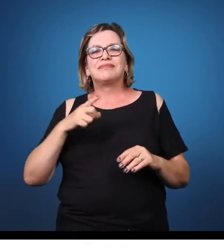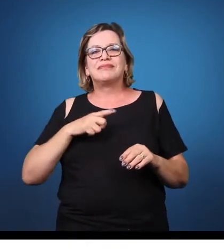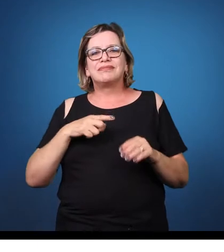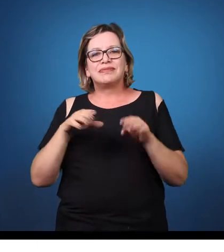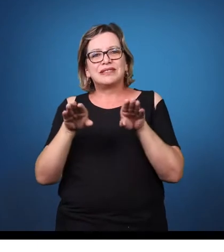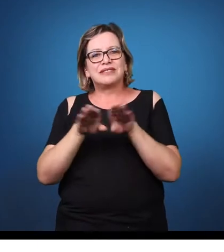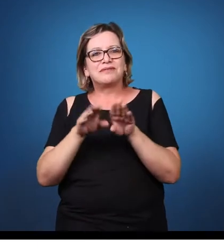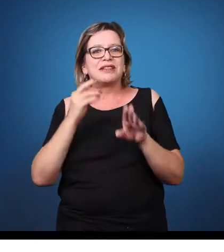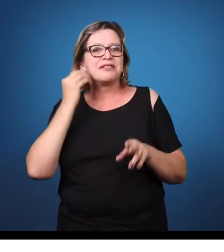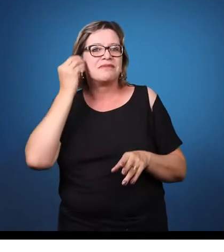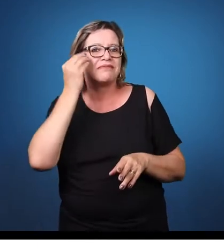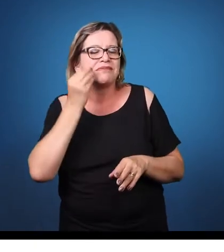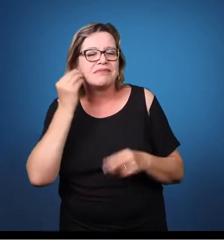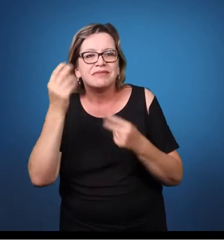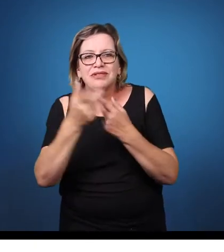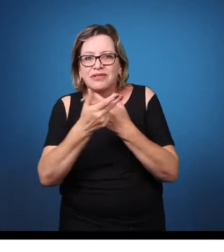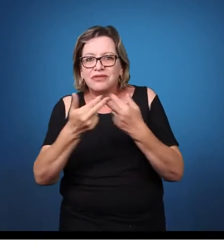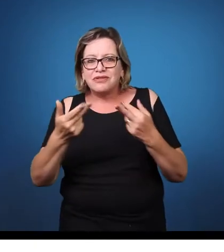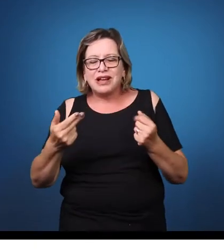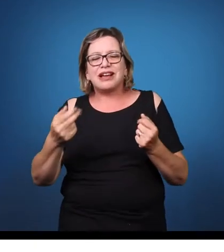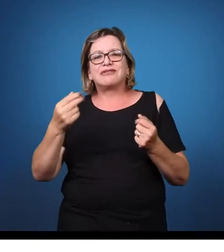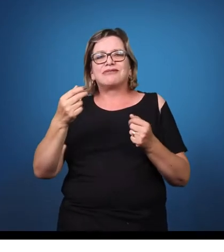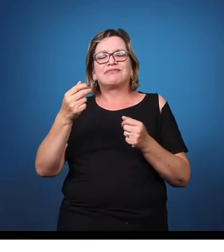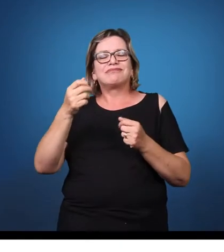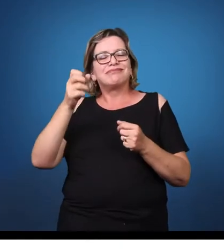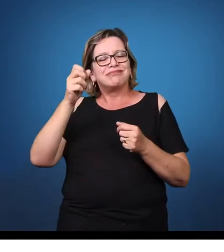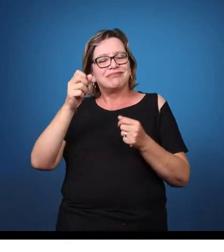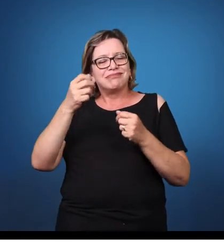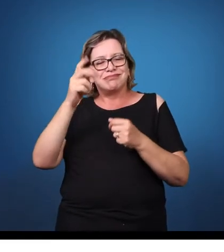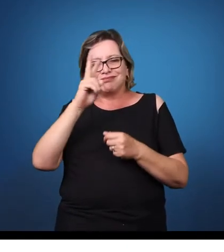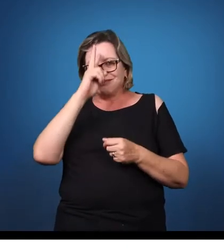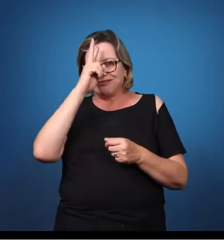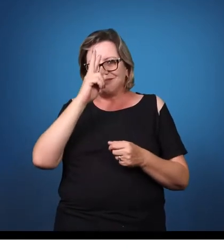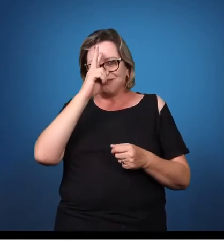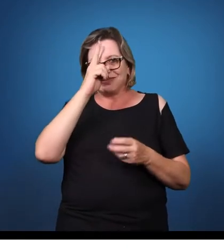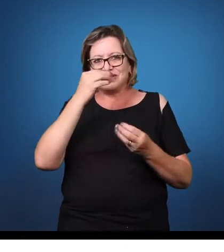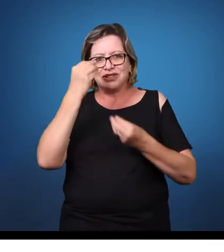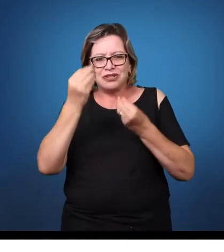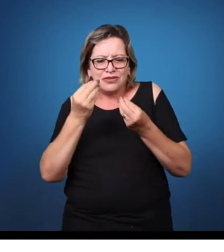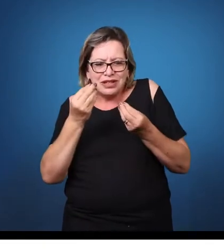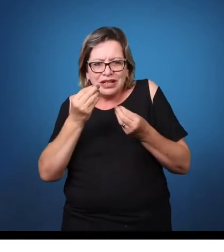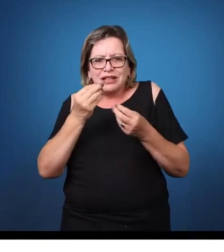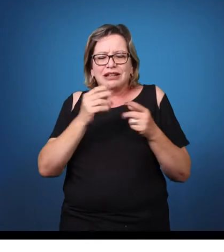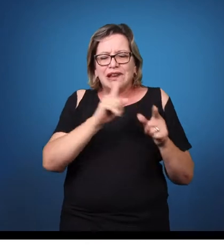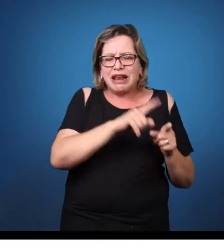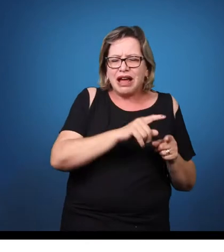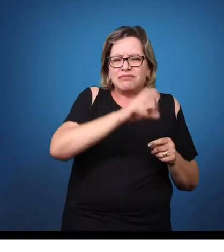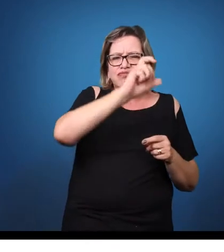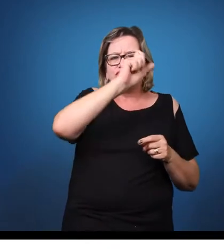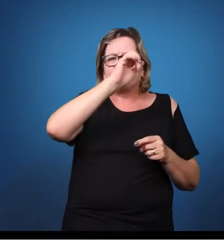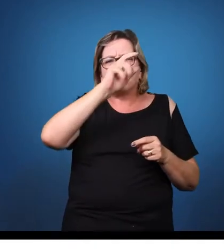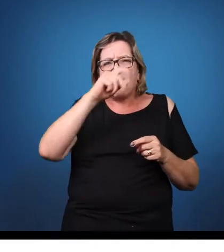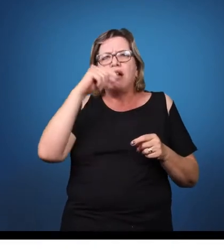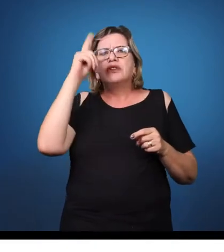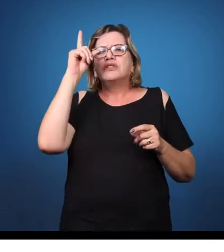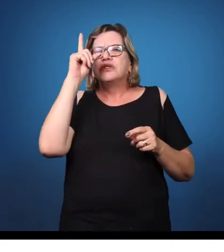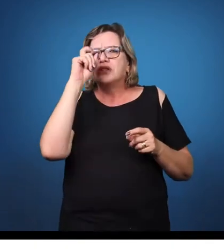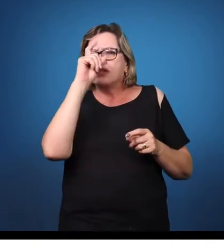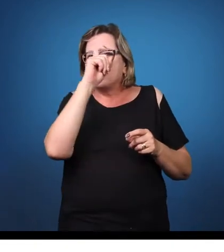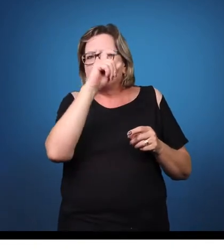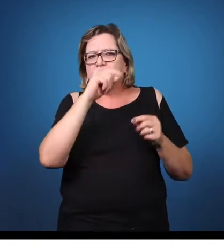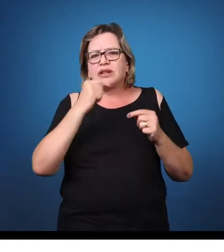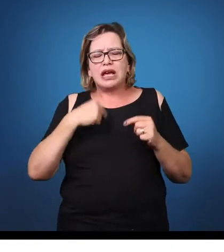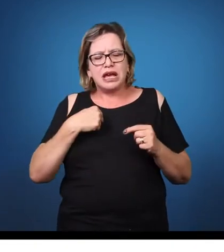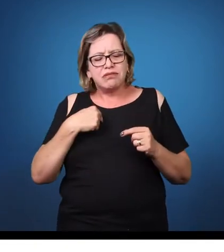aluno que, quando ele estava saindo já do ensino médio, ele disse assim, professora, eu achava que eu nunca ia